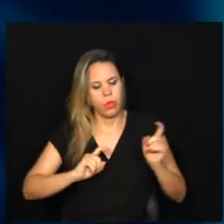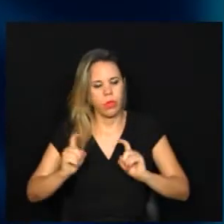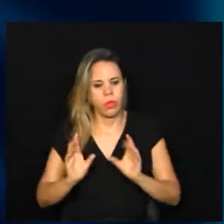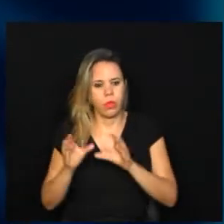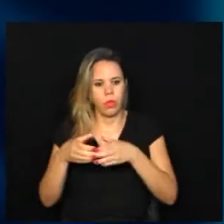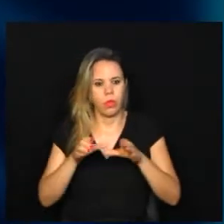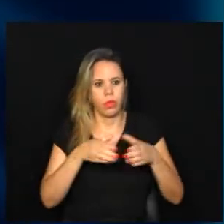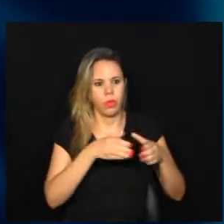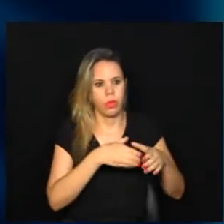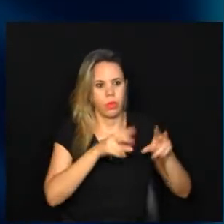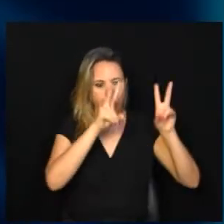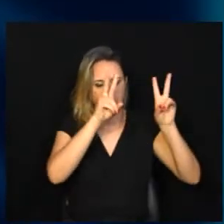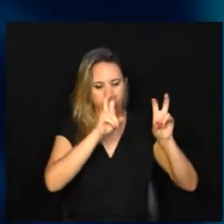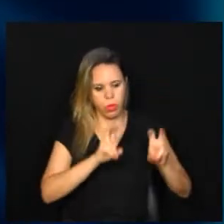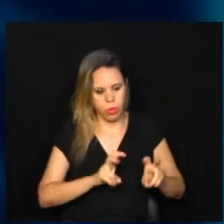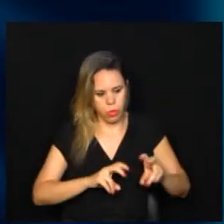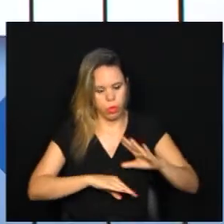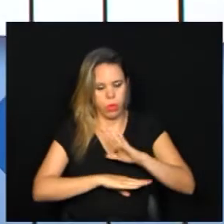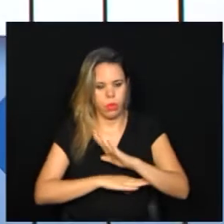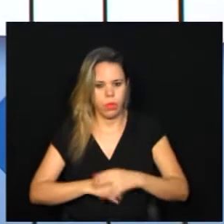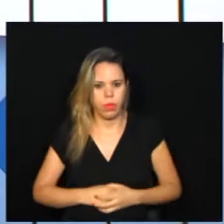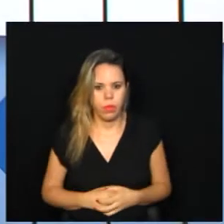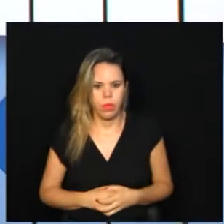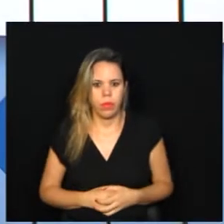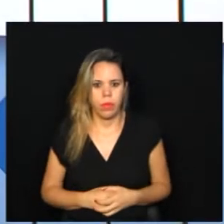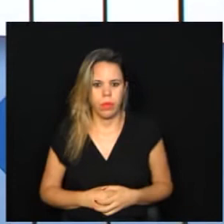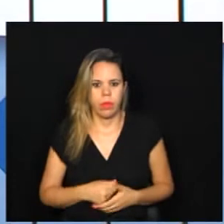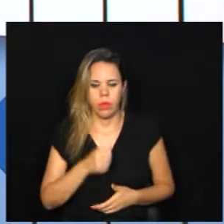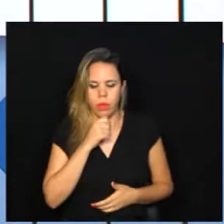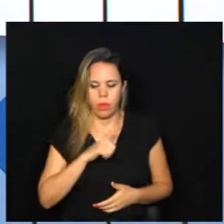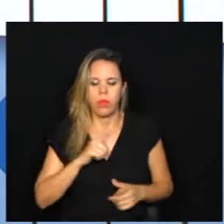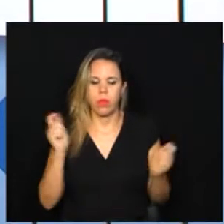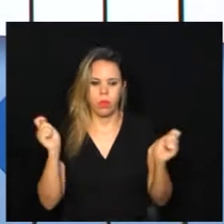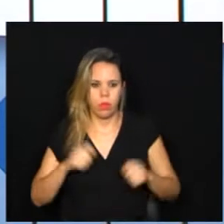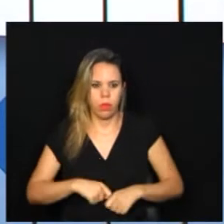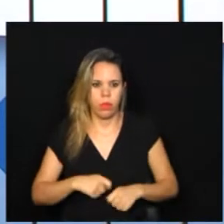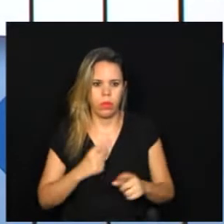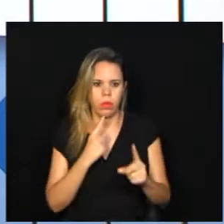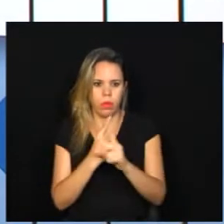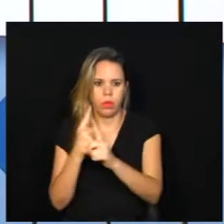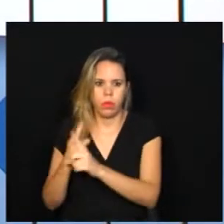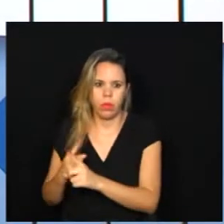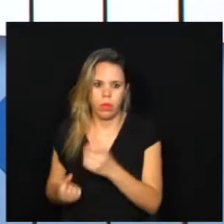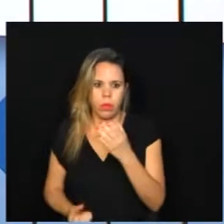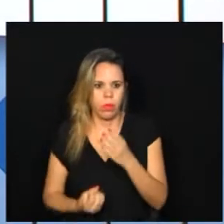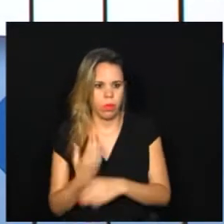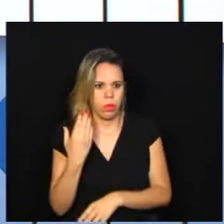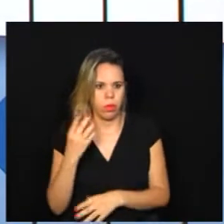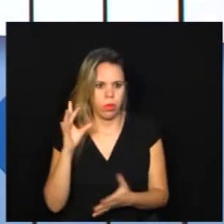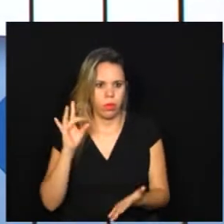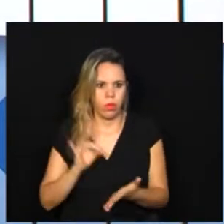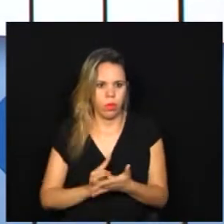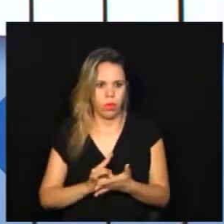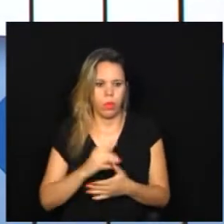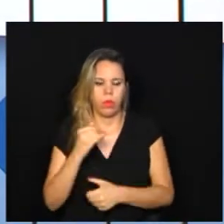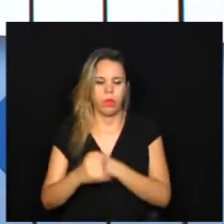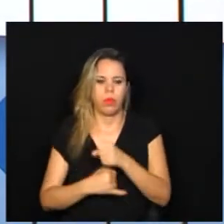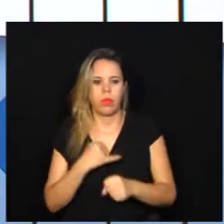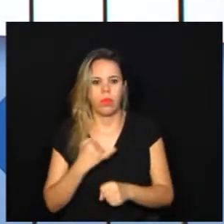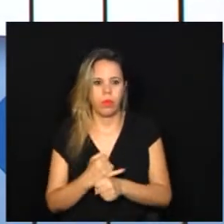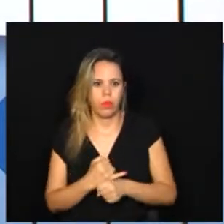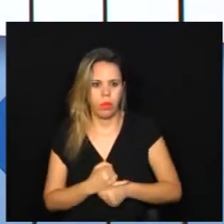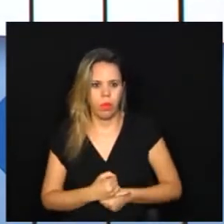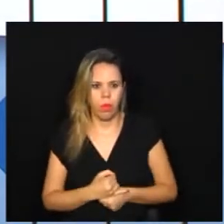comissões temáticas da casa, mas ainda há possibilidade dos encontros acontecerem de forma online.